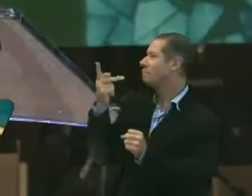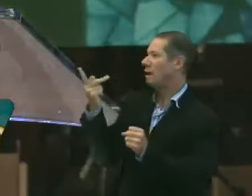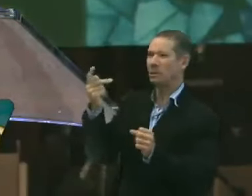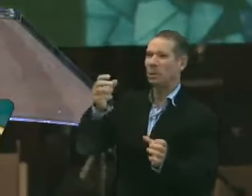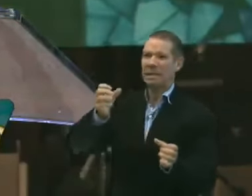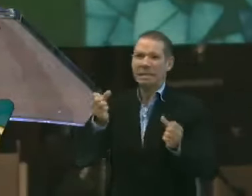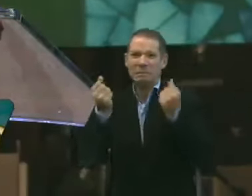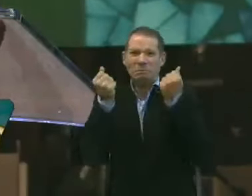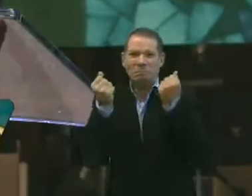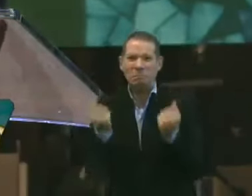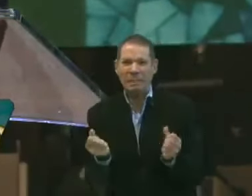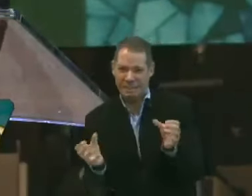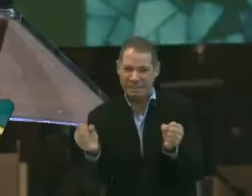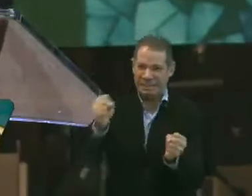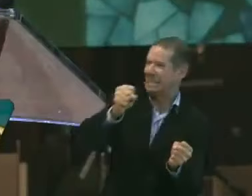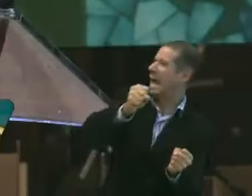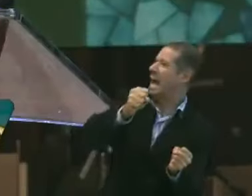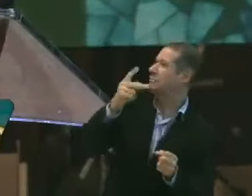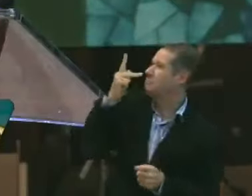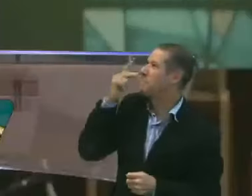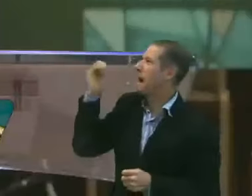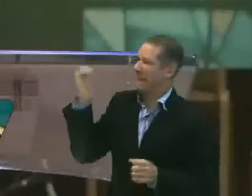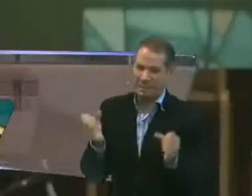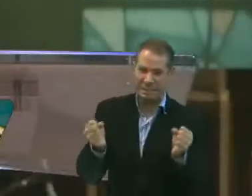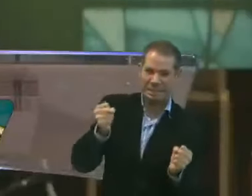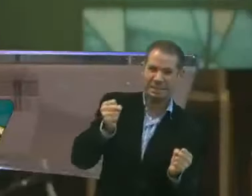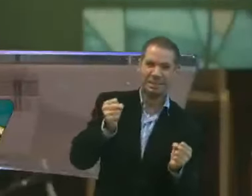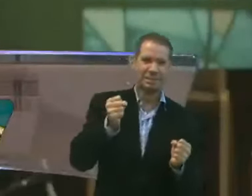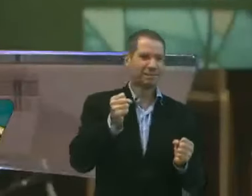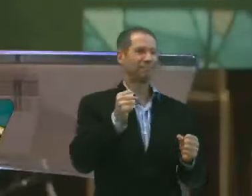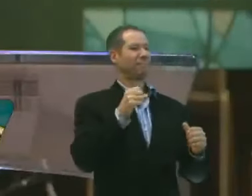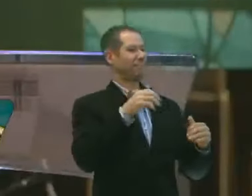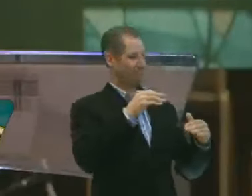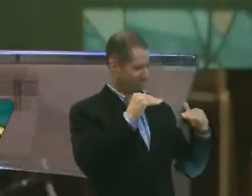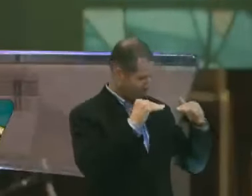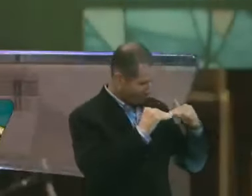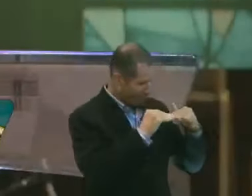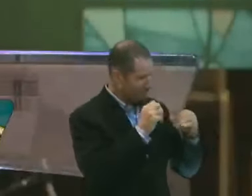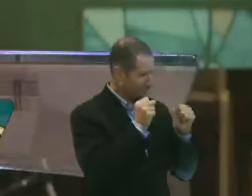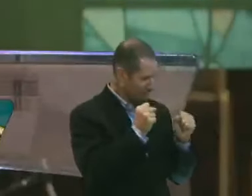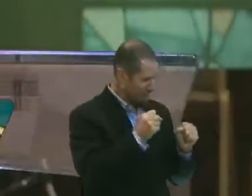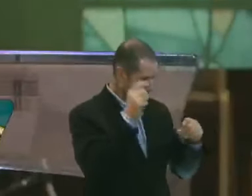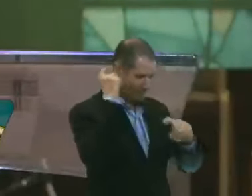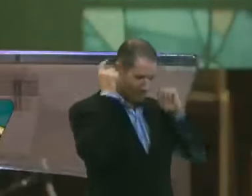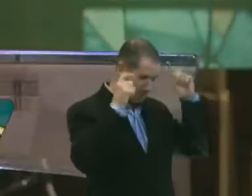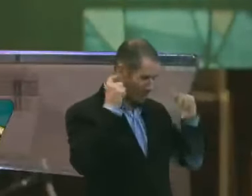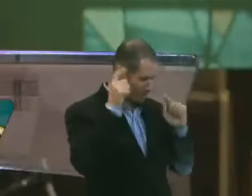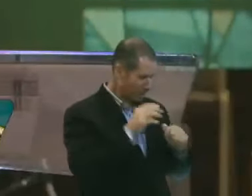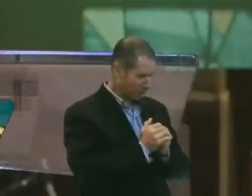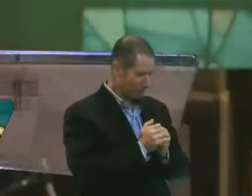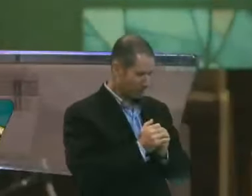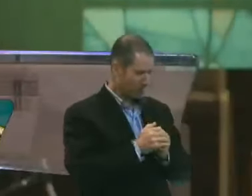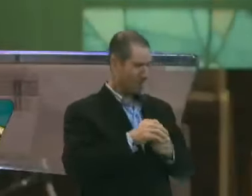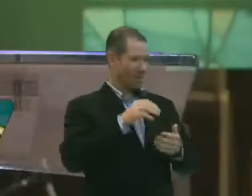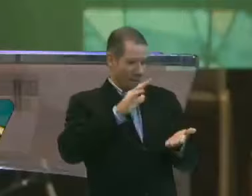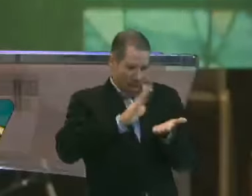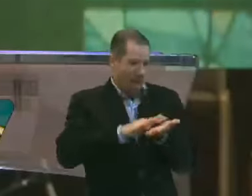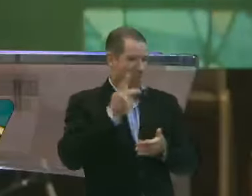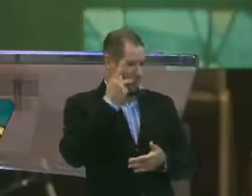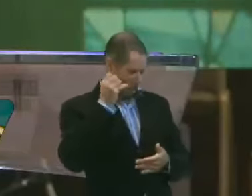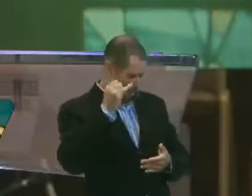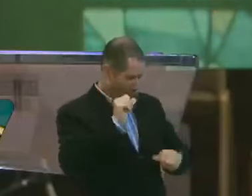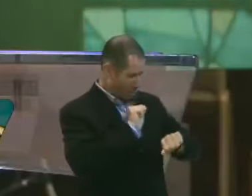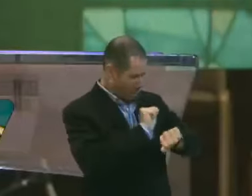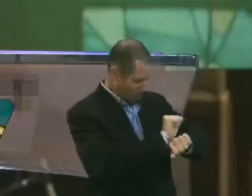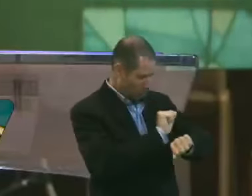pesado, né pai? Eu falei, é bem pesado. Mas não se preocupe. A mão do papai também